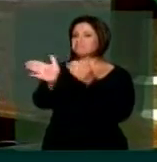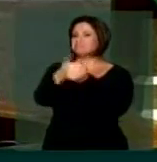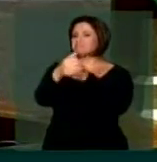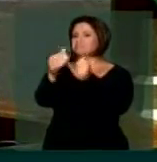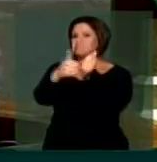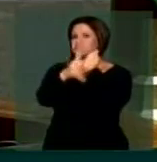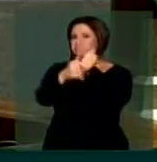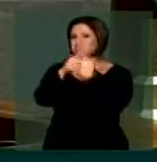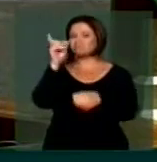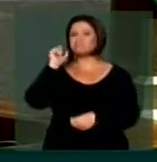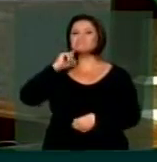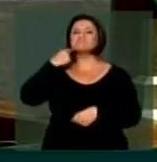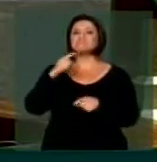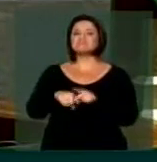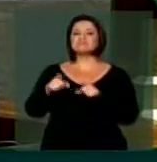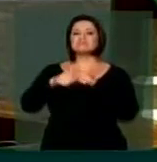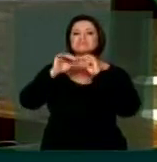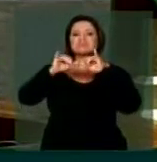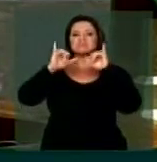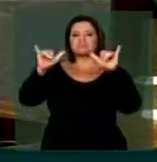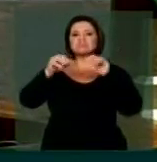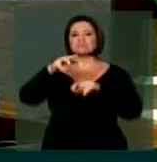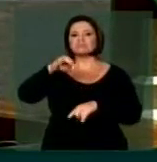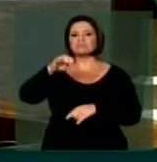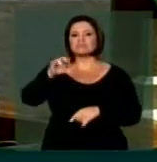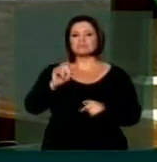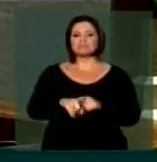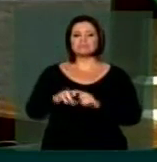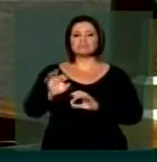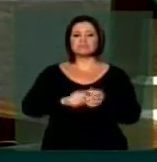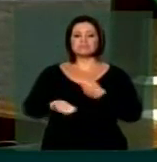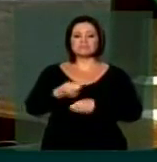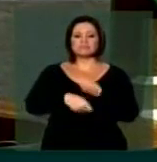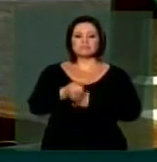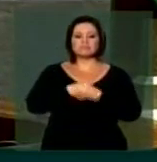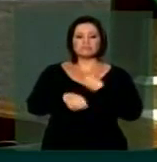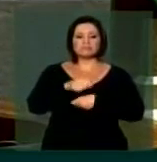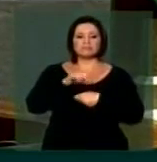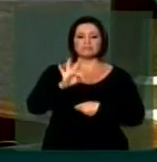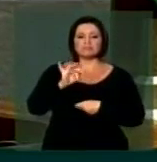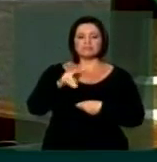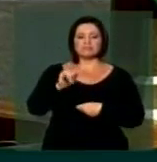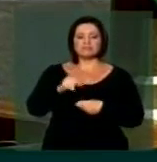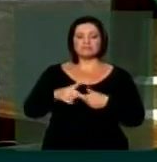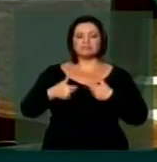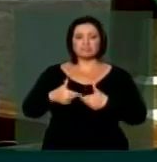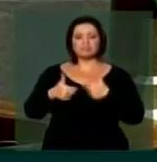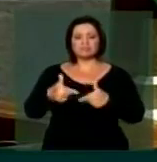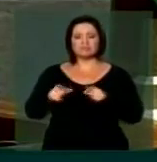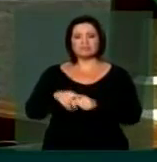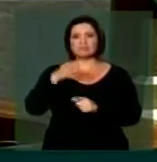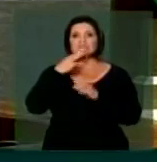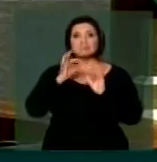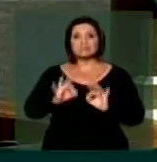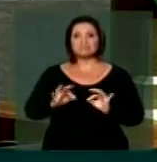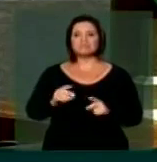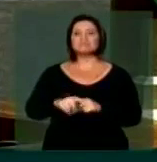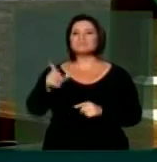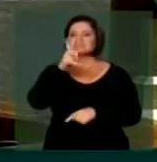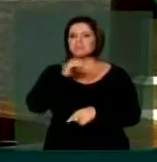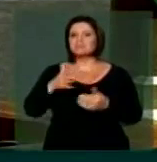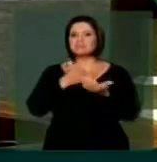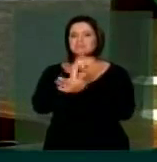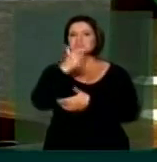como a grande mídia funciona e como os grandes esquemas financeiros funcionam. Vamos lutar e tenho a convicção que nós